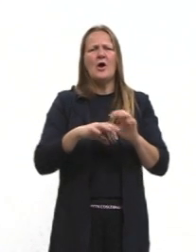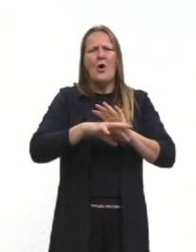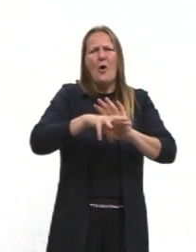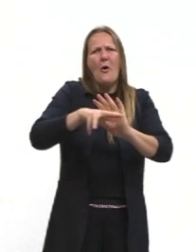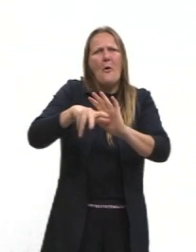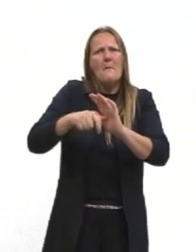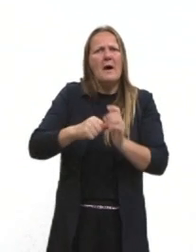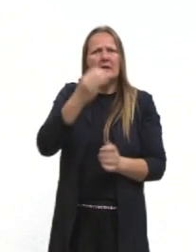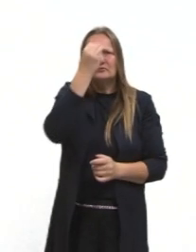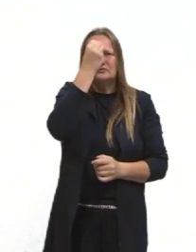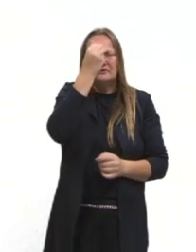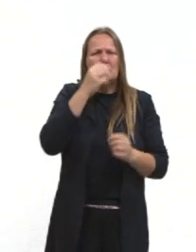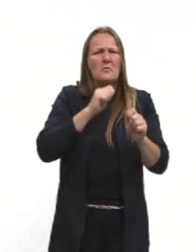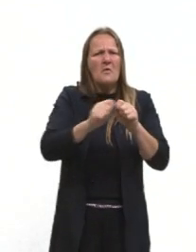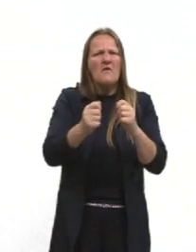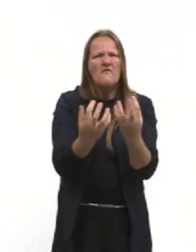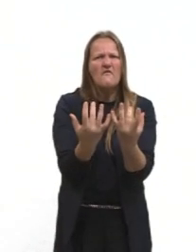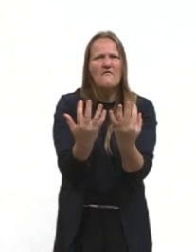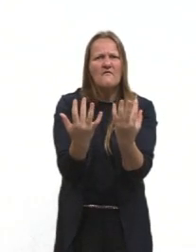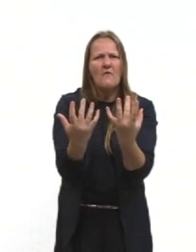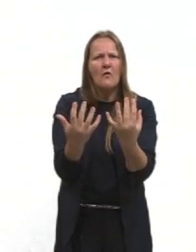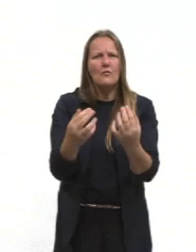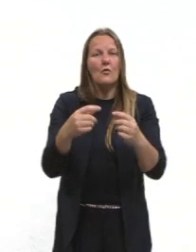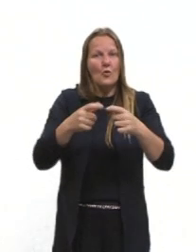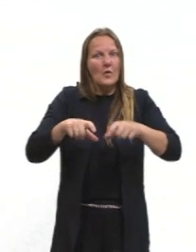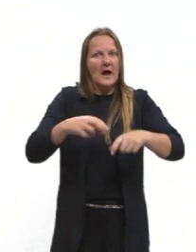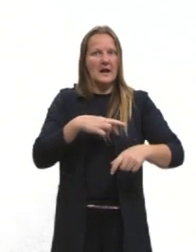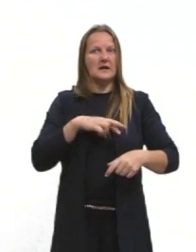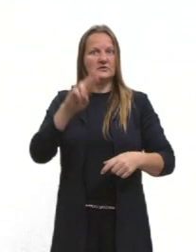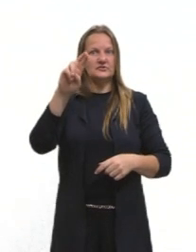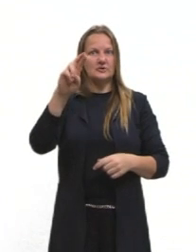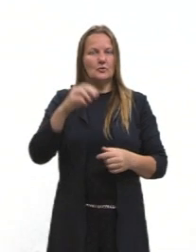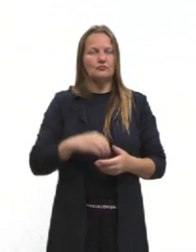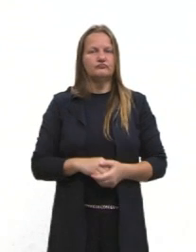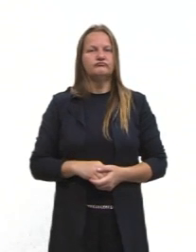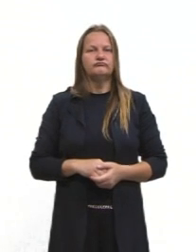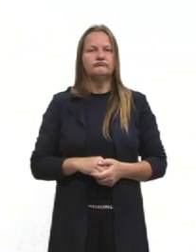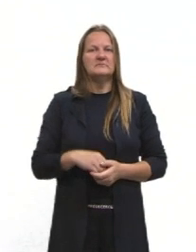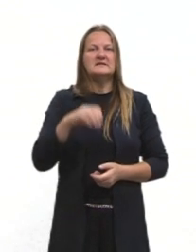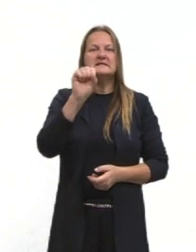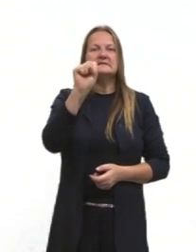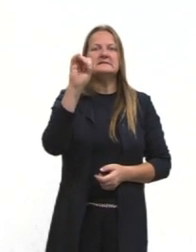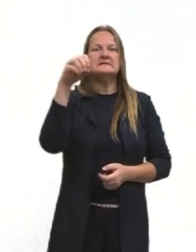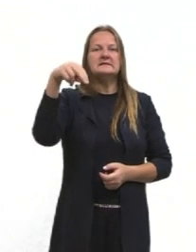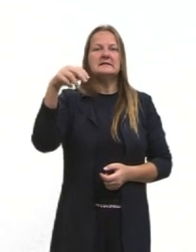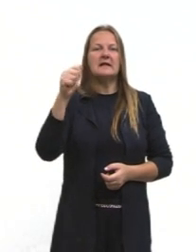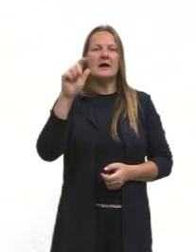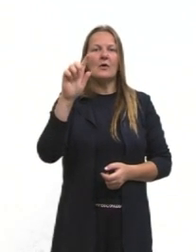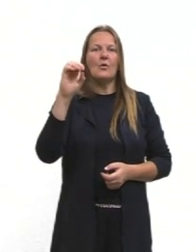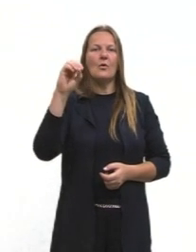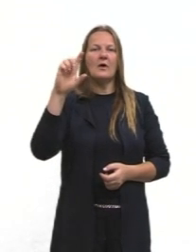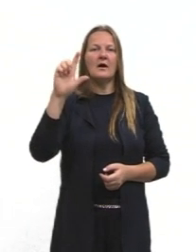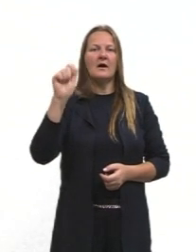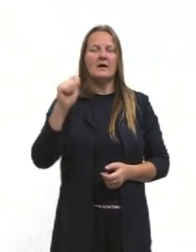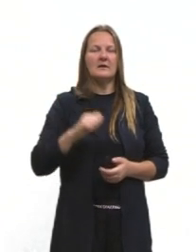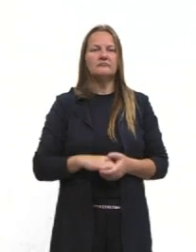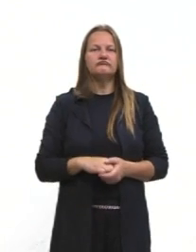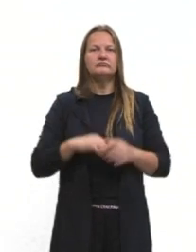queimaram sinagogas. Uma violência terrível. Que mostra o quê? Que os alemães eram